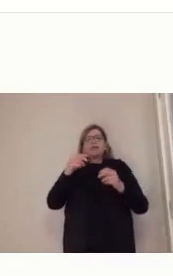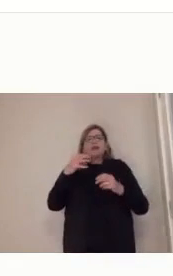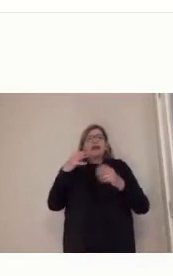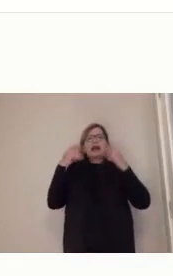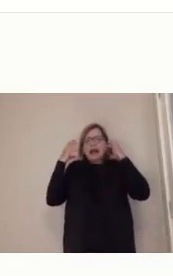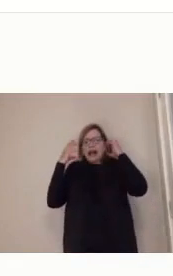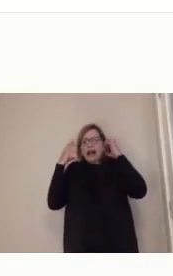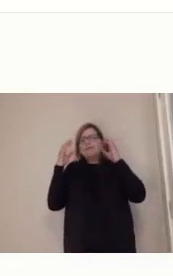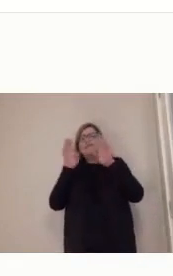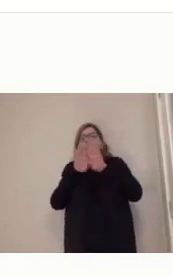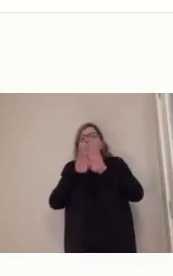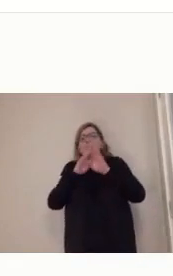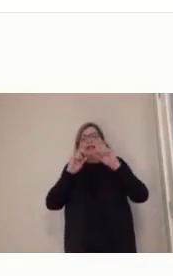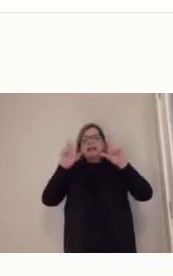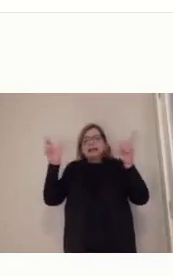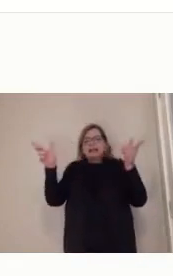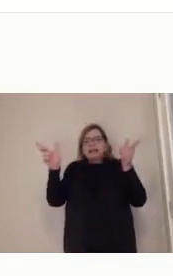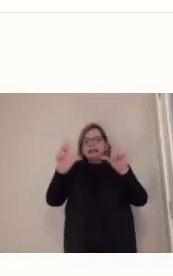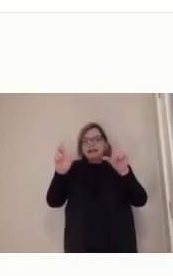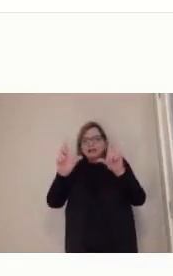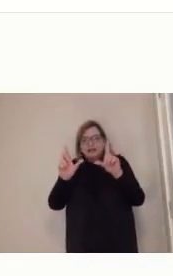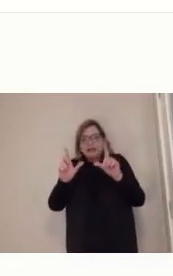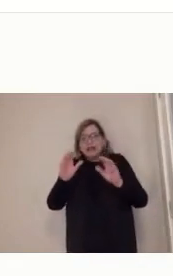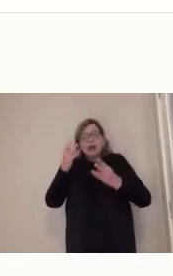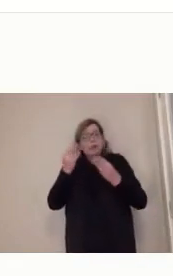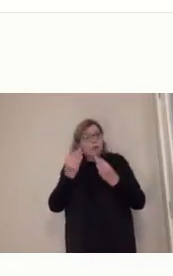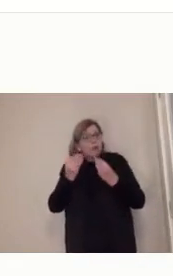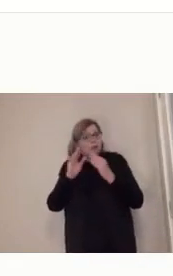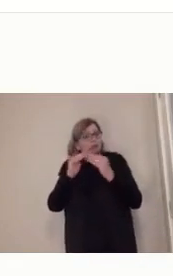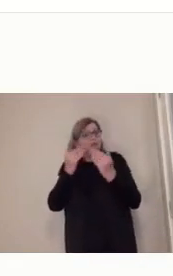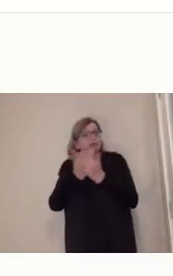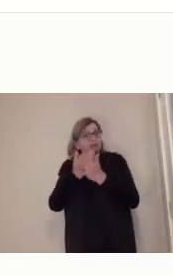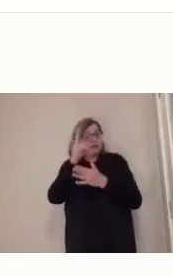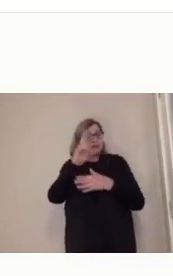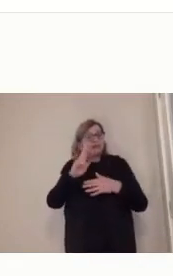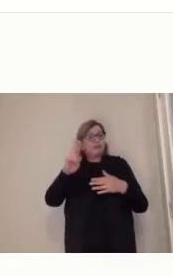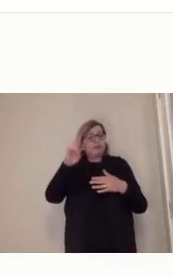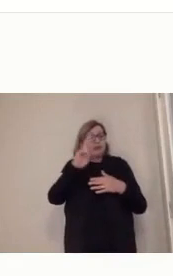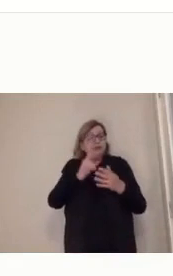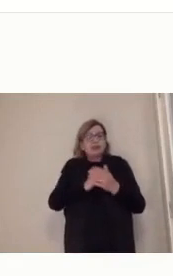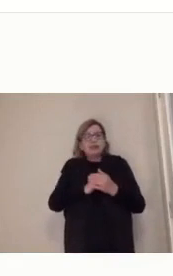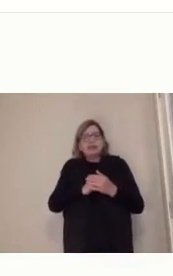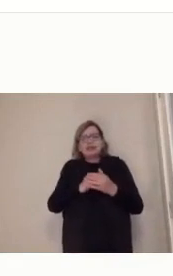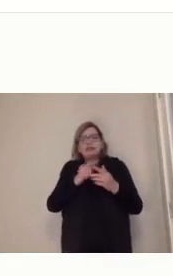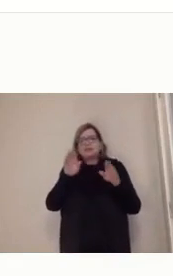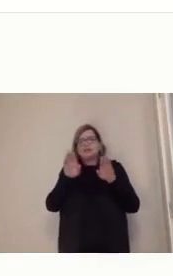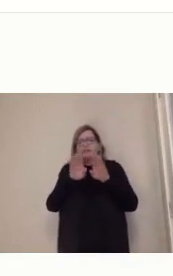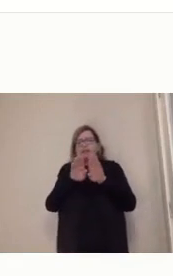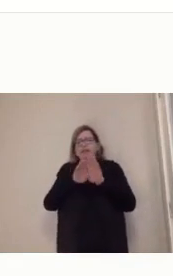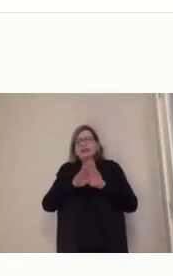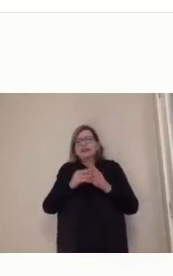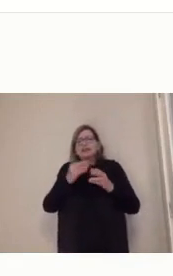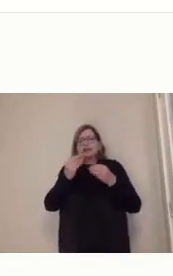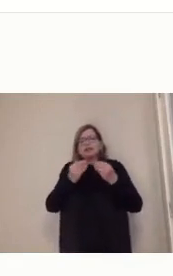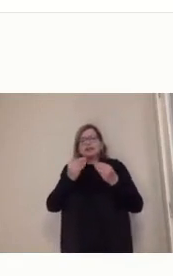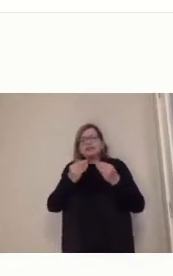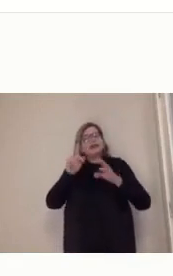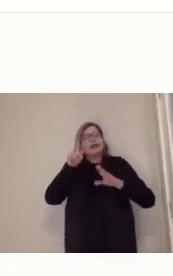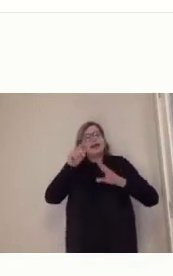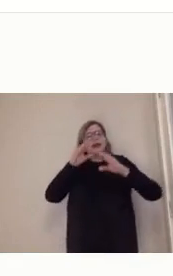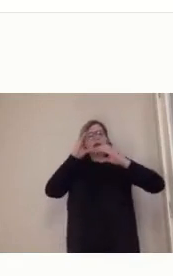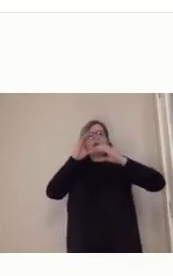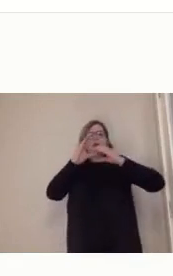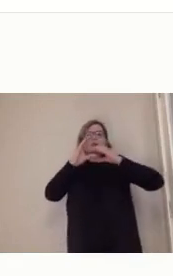Desses sistemas de comunicação para se fazer acontecer, tá? Então, o primeiro que a gente tem aí é o ensino por